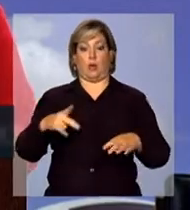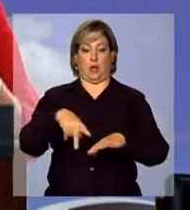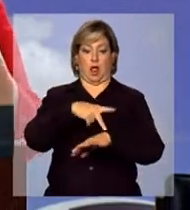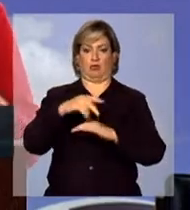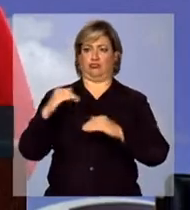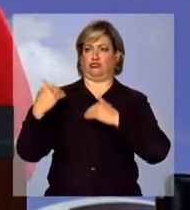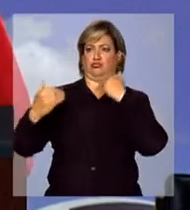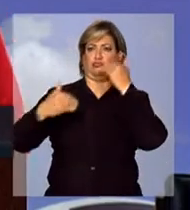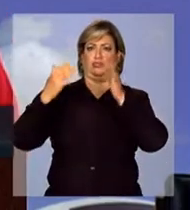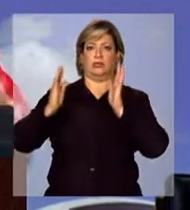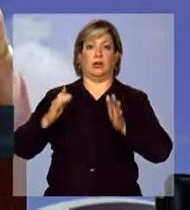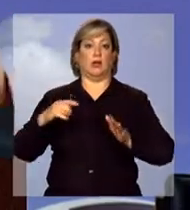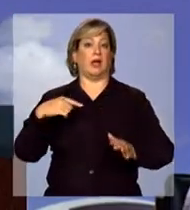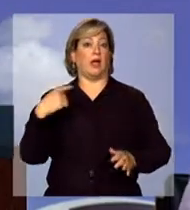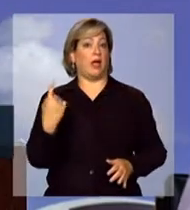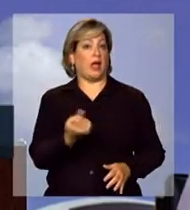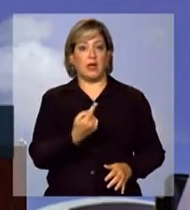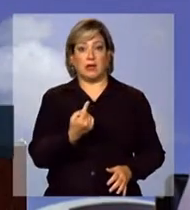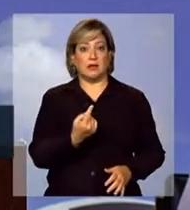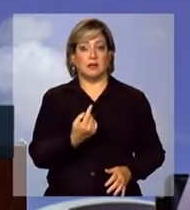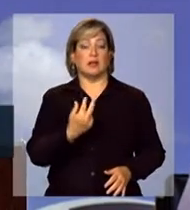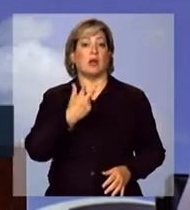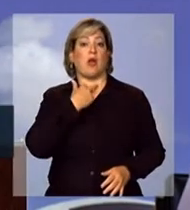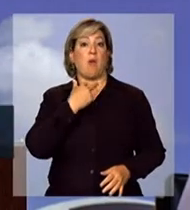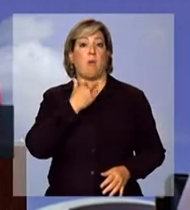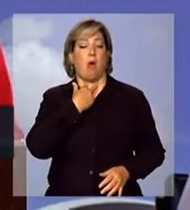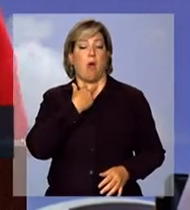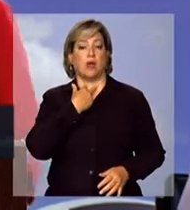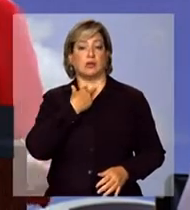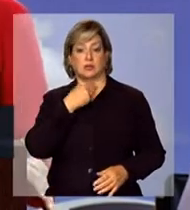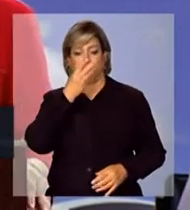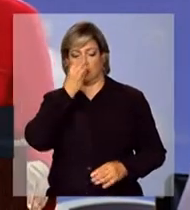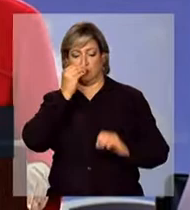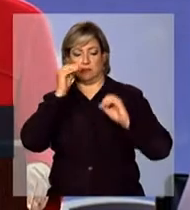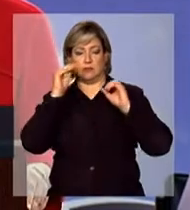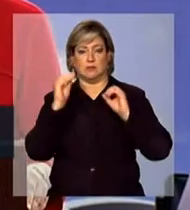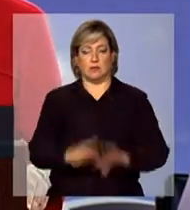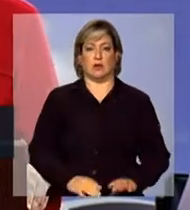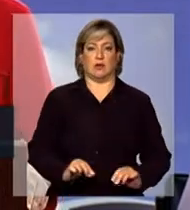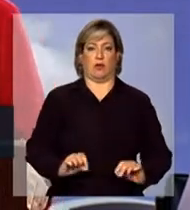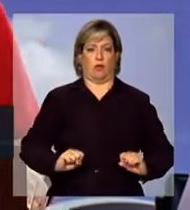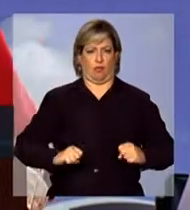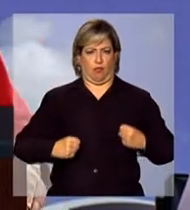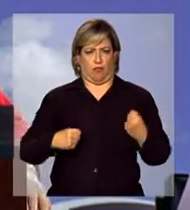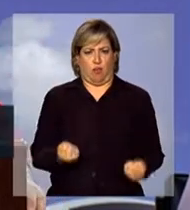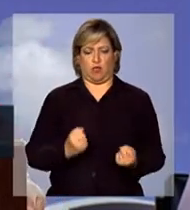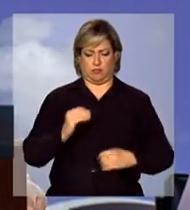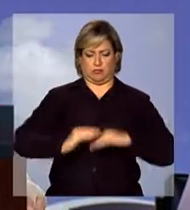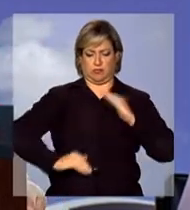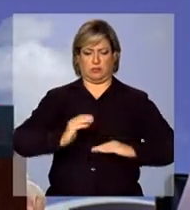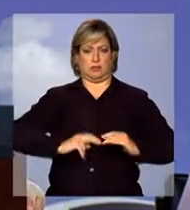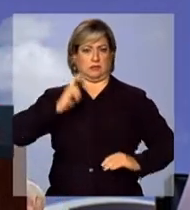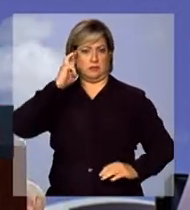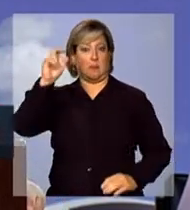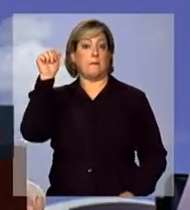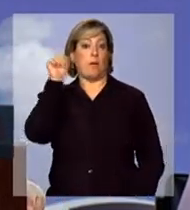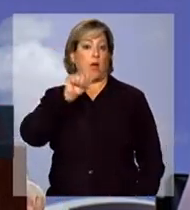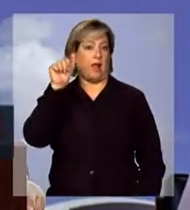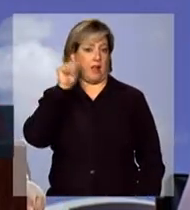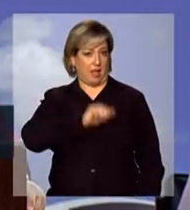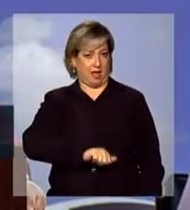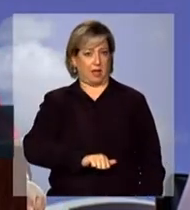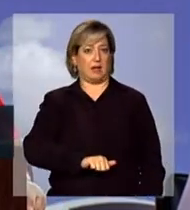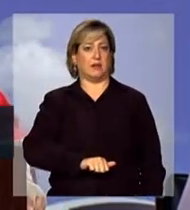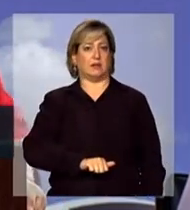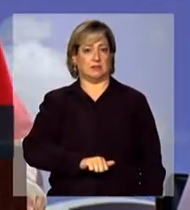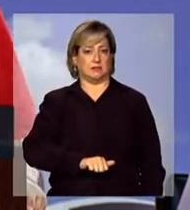pode se dar ao luxo de desprezar a energia e o talento femininos sob o